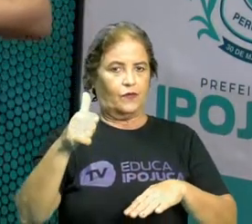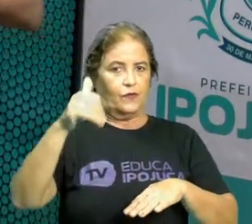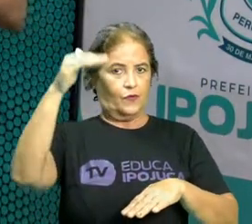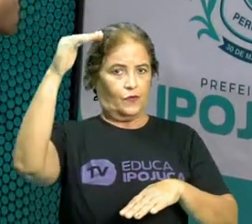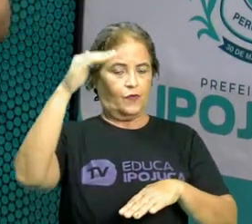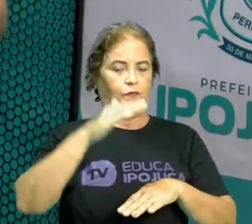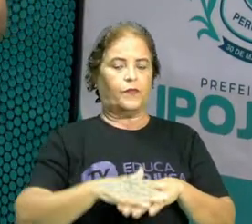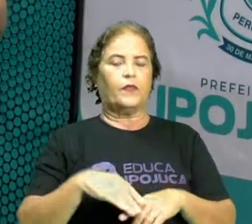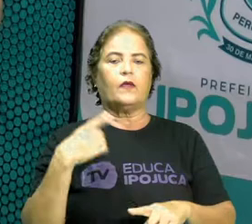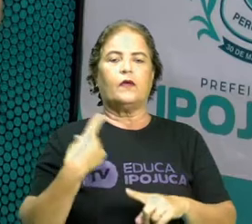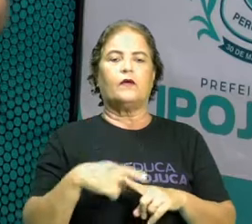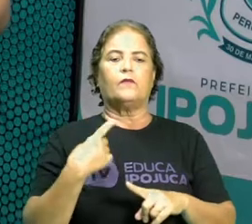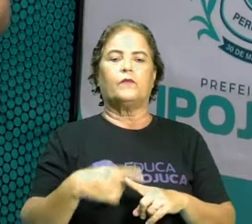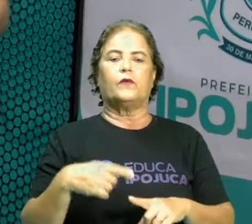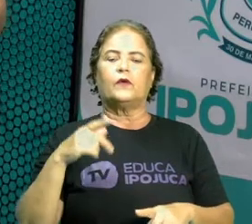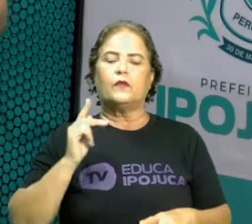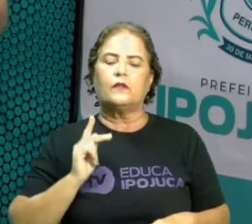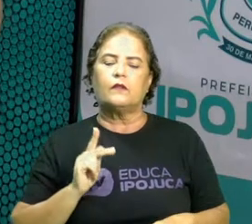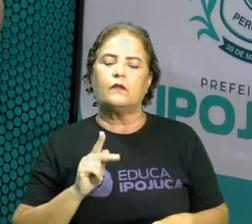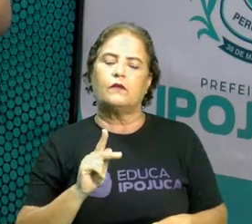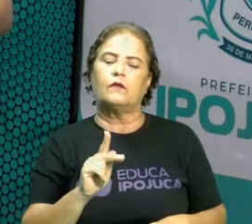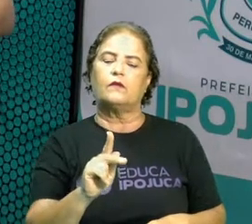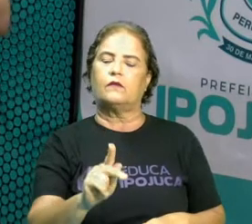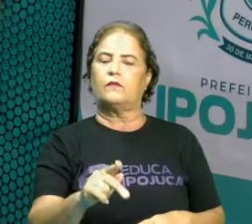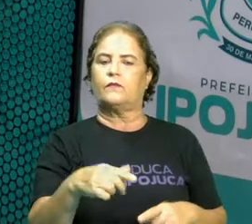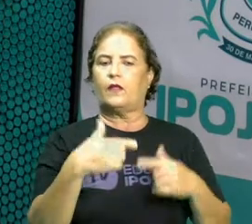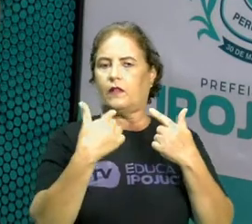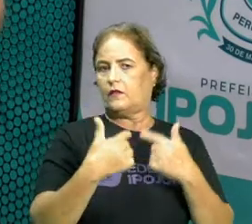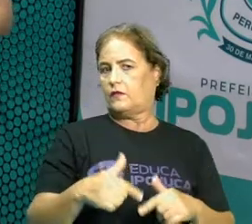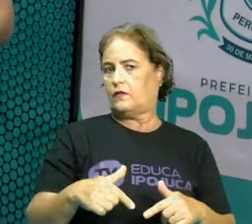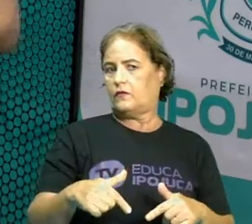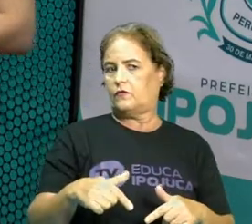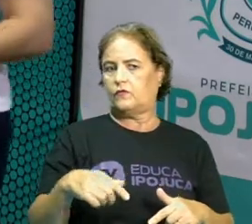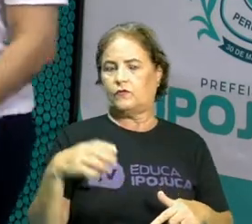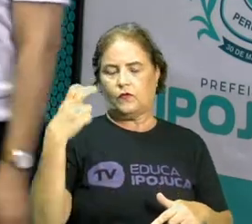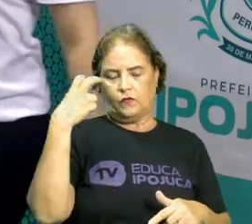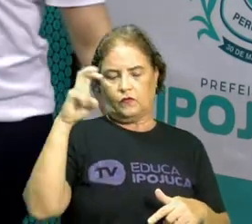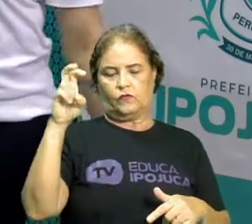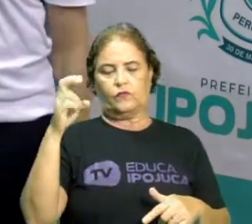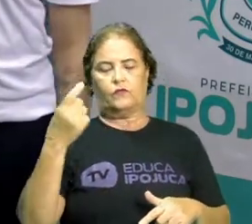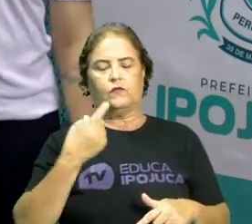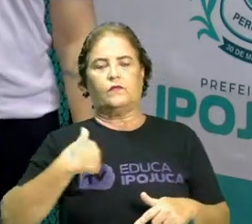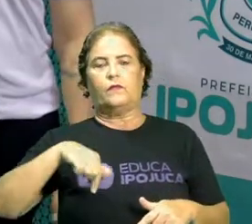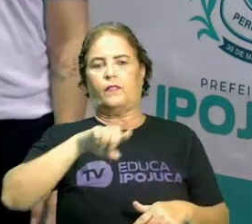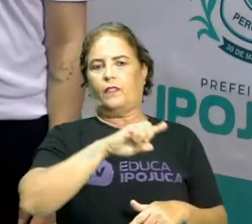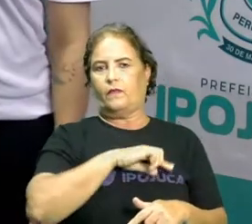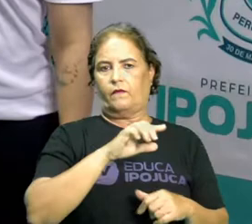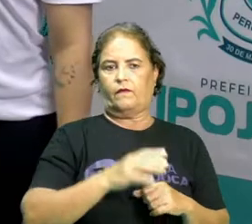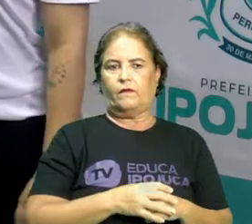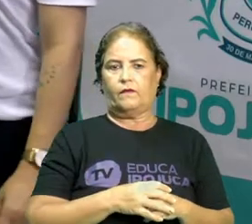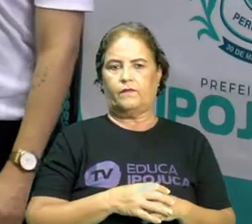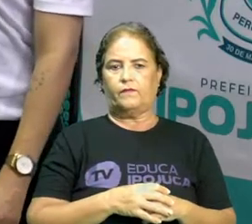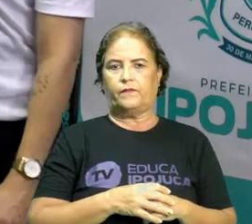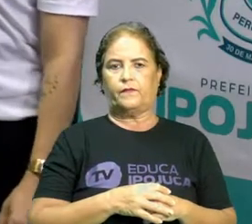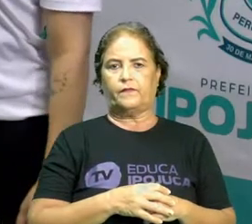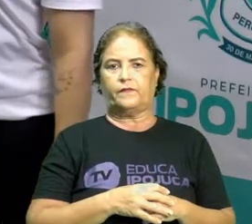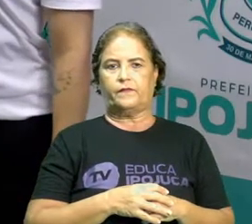presente na nossa literatura, na nossa cultura, tá certo? E aí,